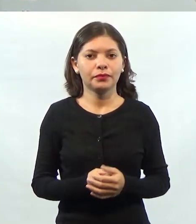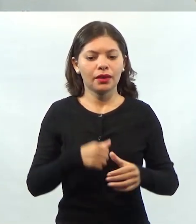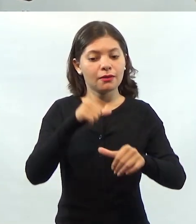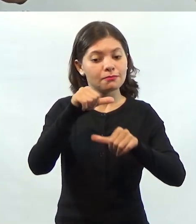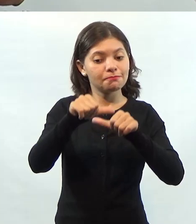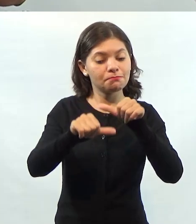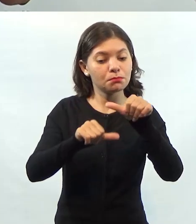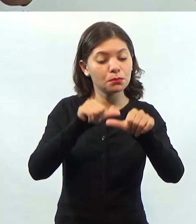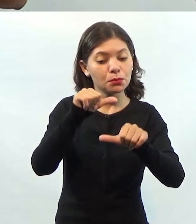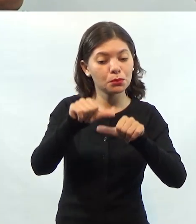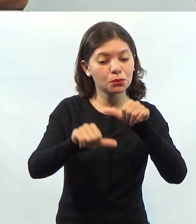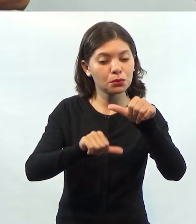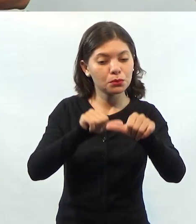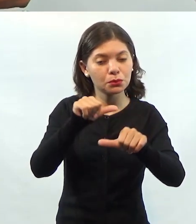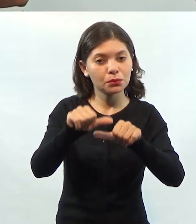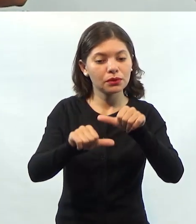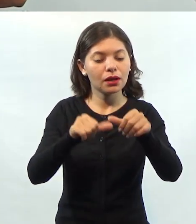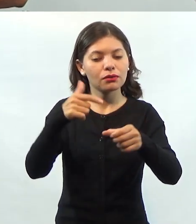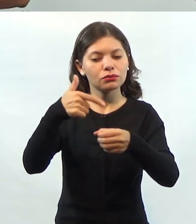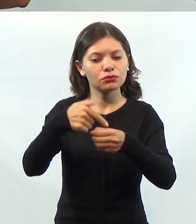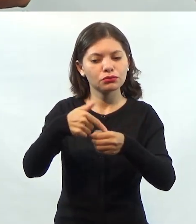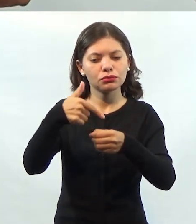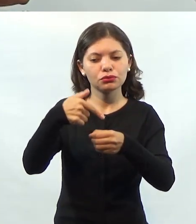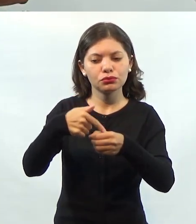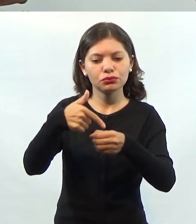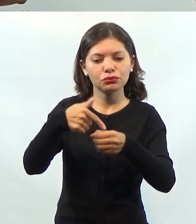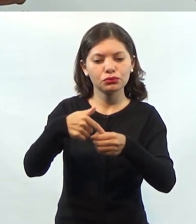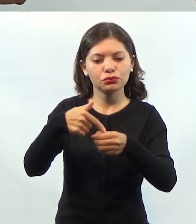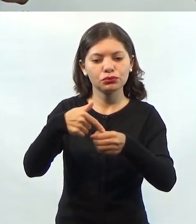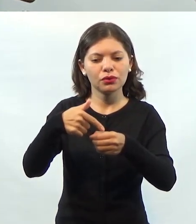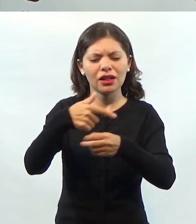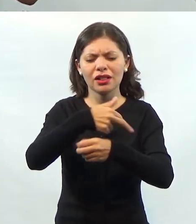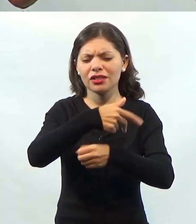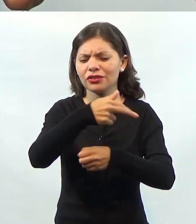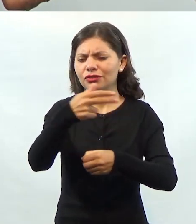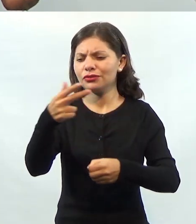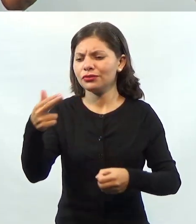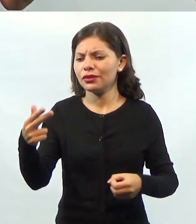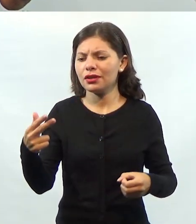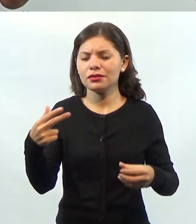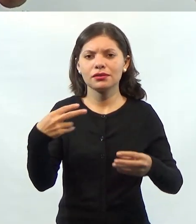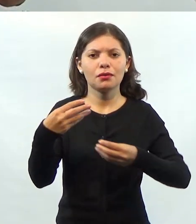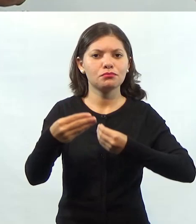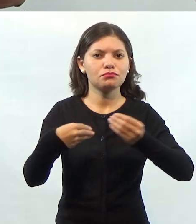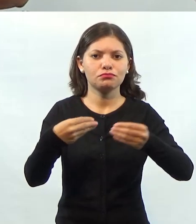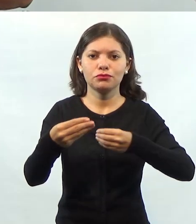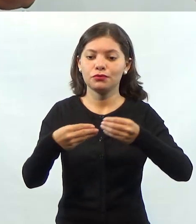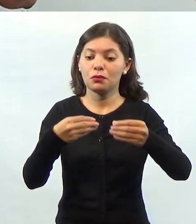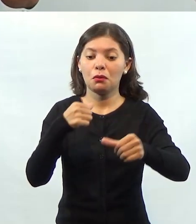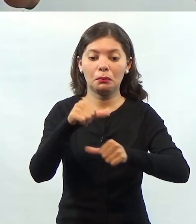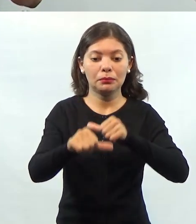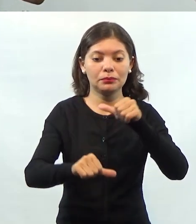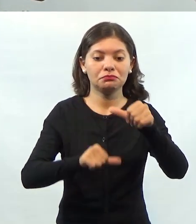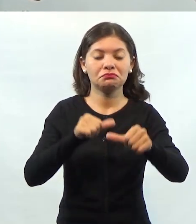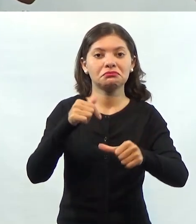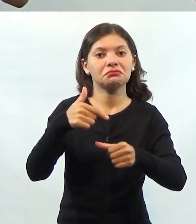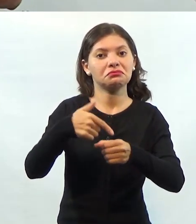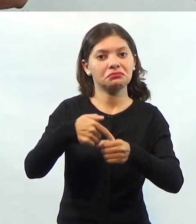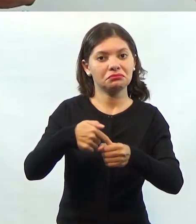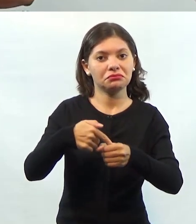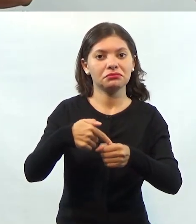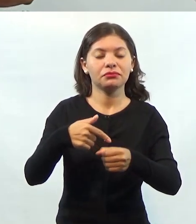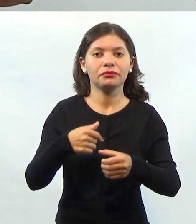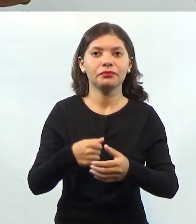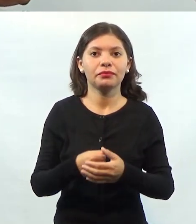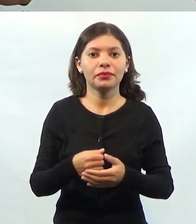secundário, refina, transforma esse petróleo em combustível, em plásticos, para entregar